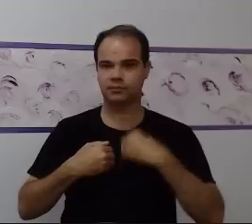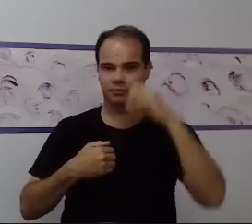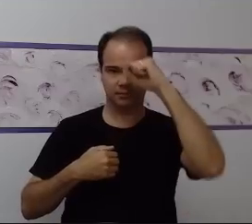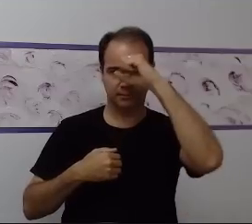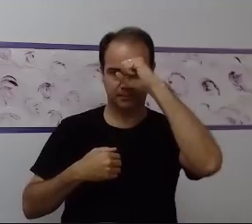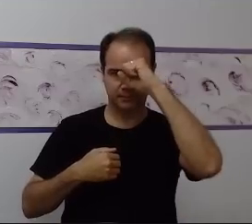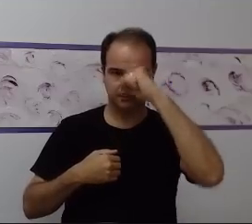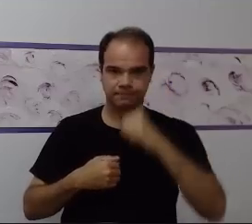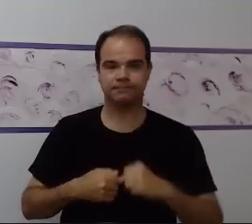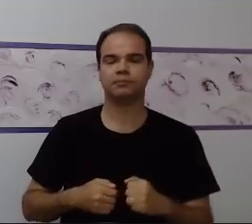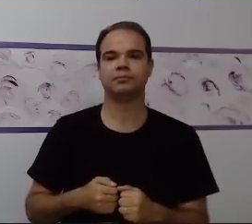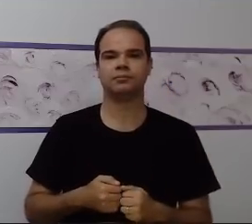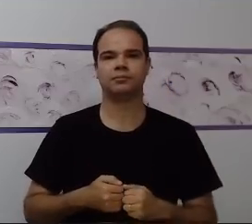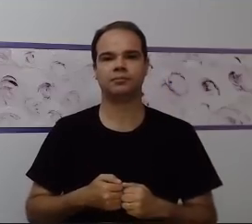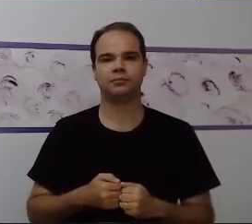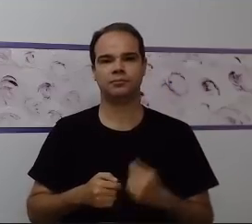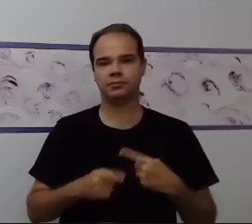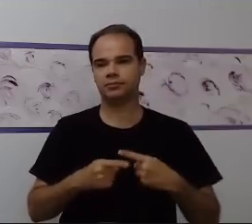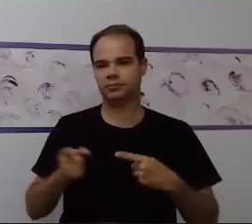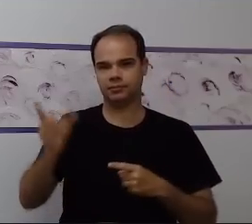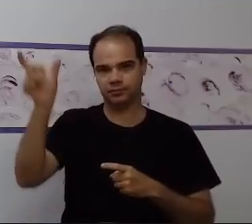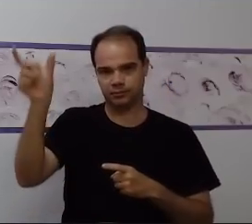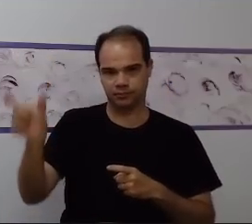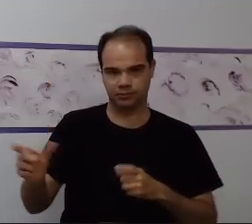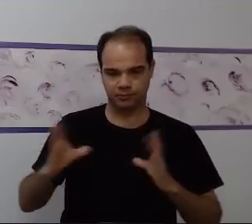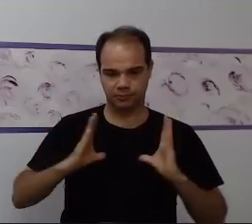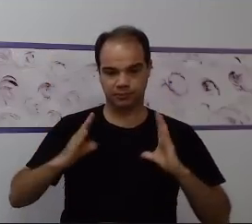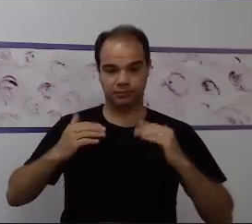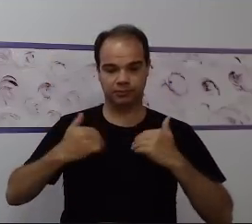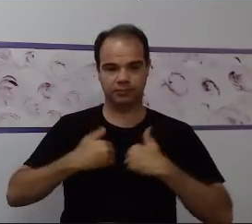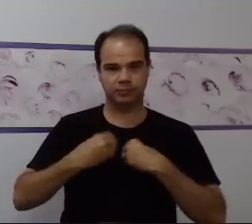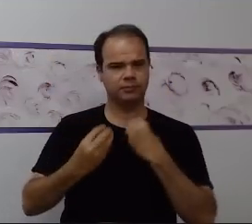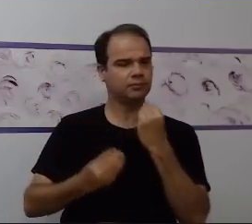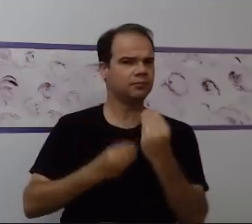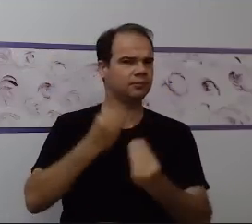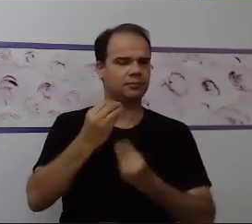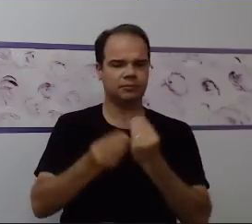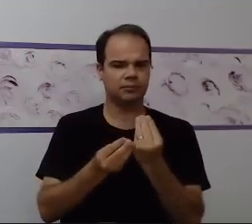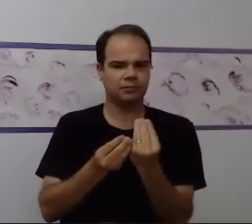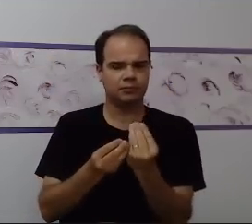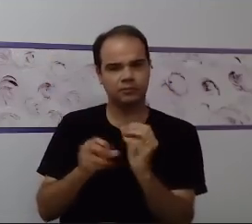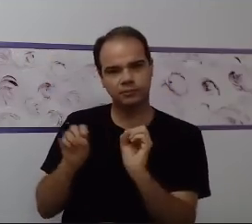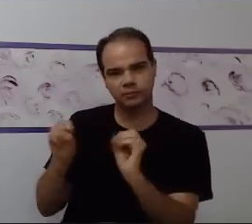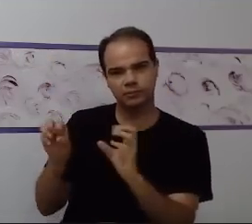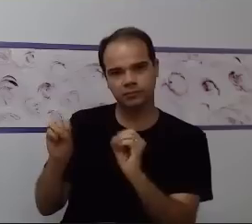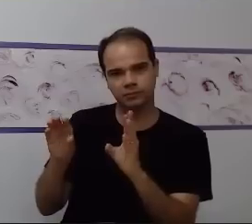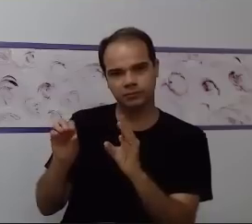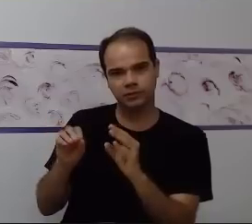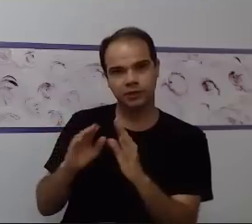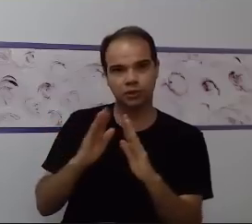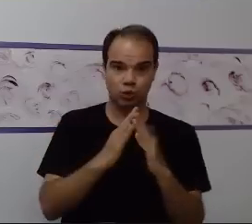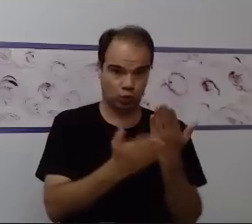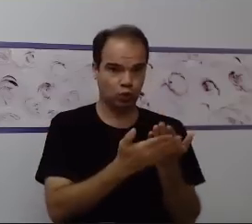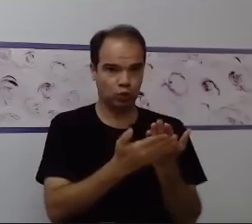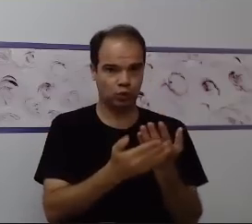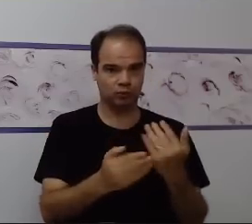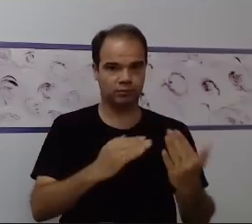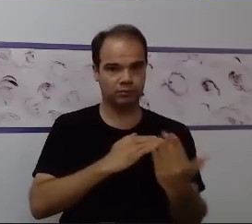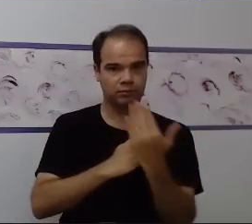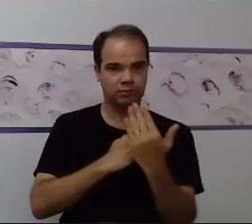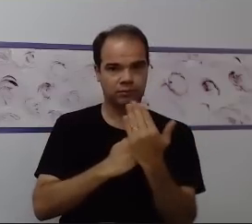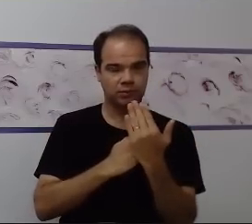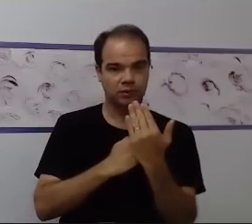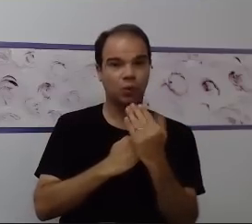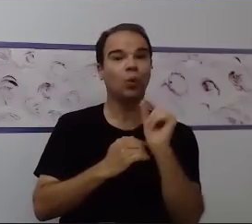em benefício do indivíduo com deficiência. E uma das coisas que a gente pode usar dentro da escola, por exemplo, é o